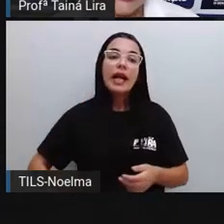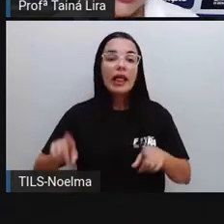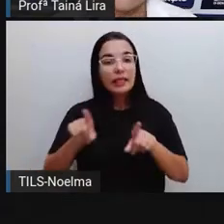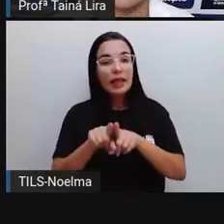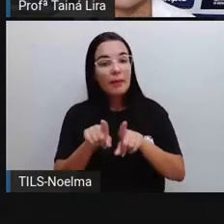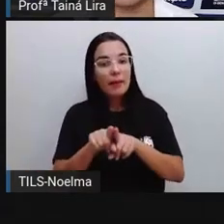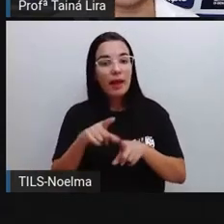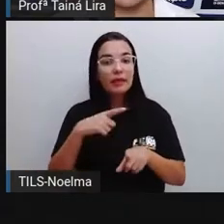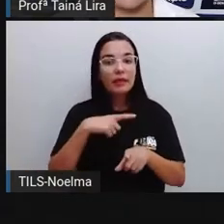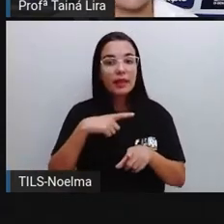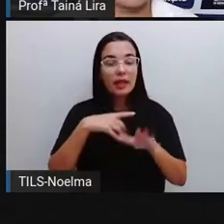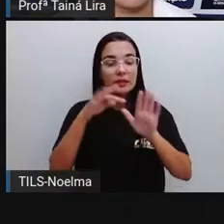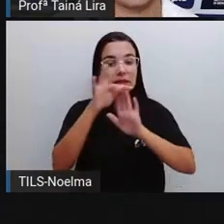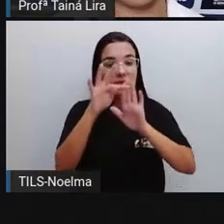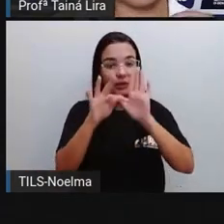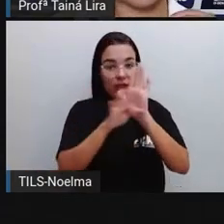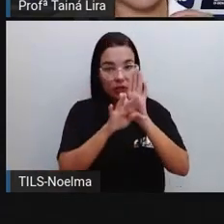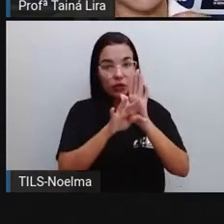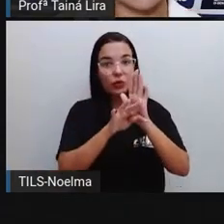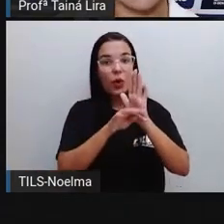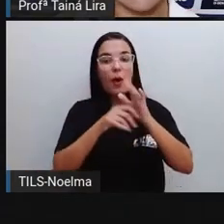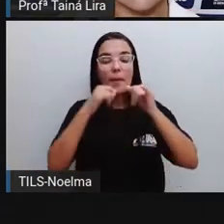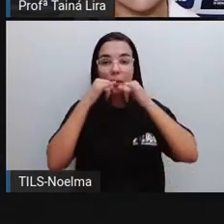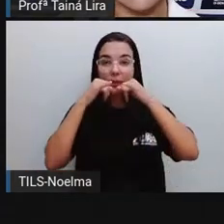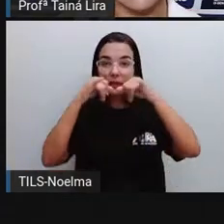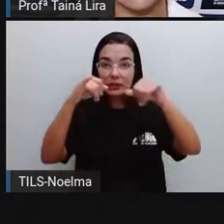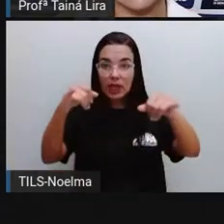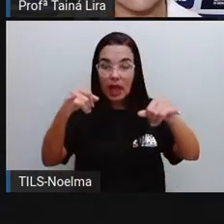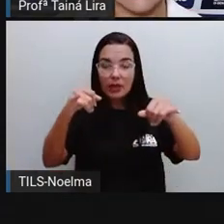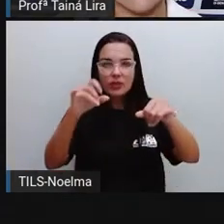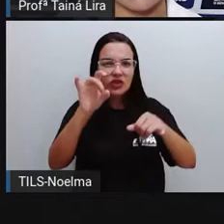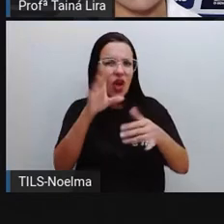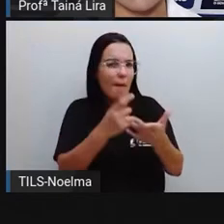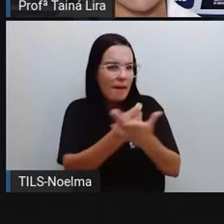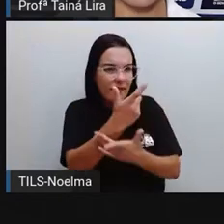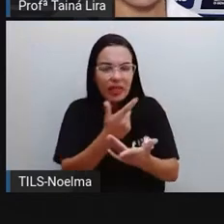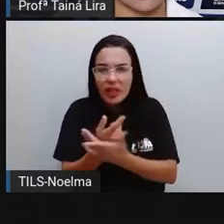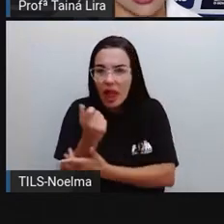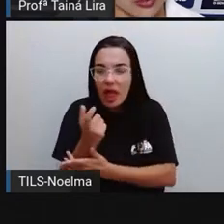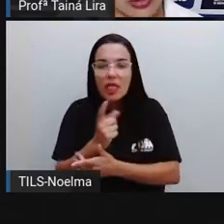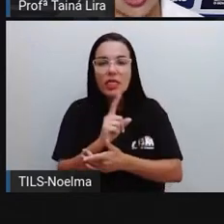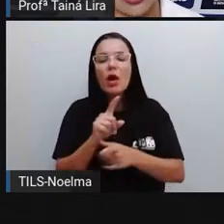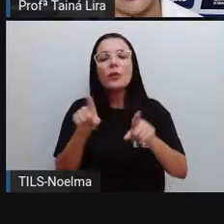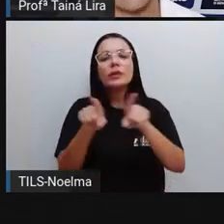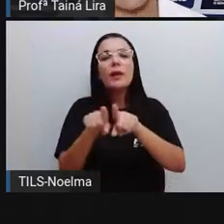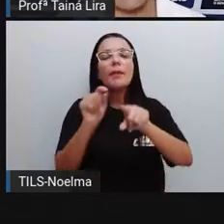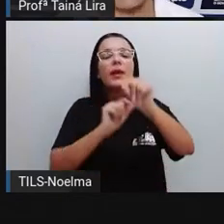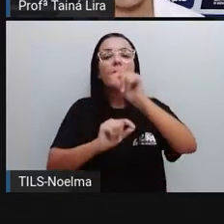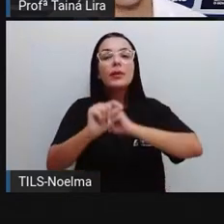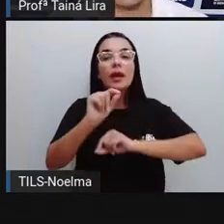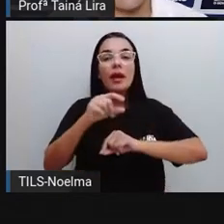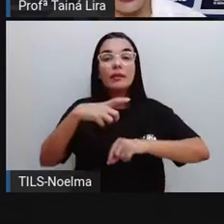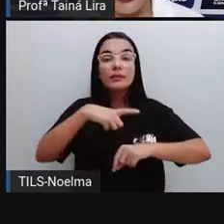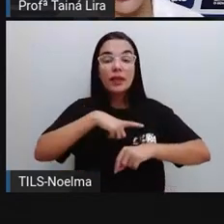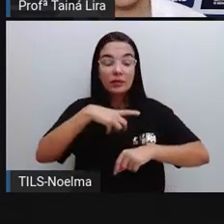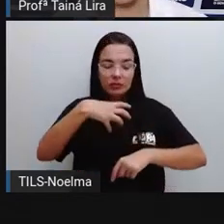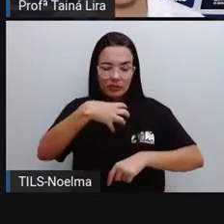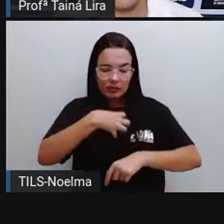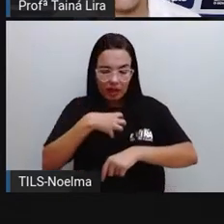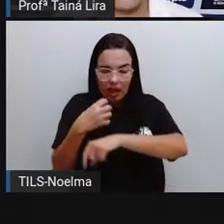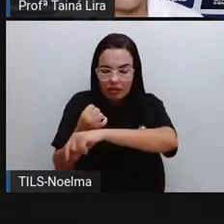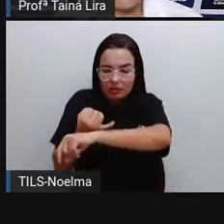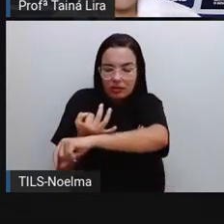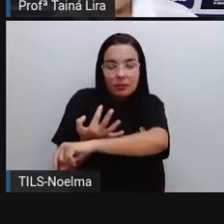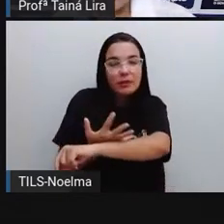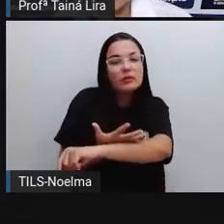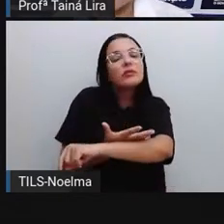são, né? Pra comprar, mas pra pessoa, né? Pra mexer realmente até mesmo com os sentimentos e